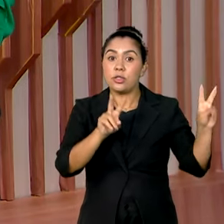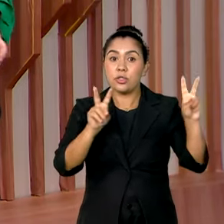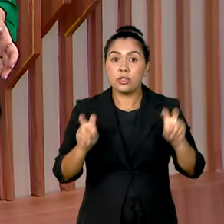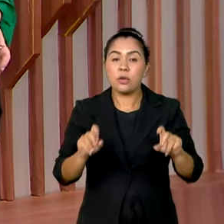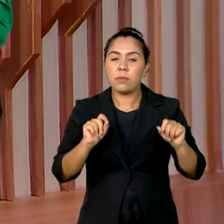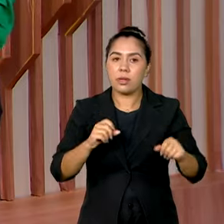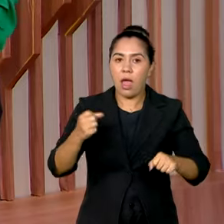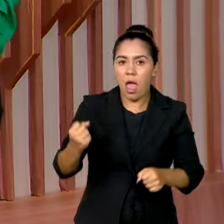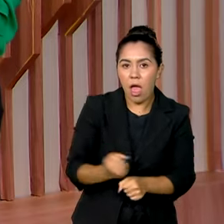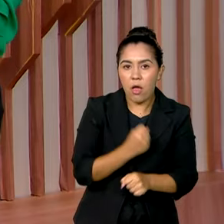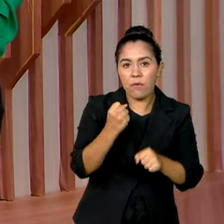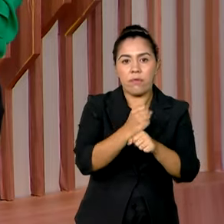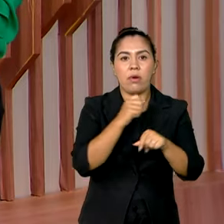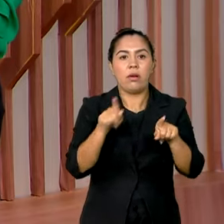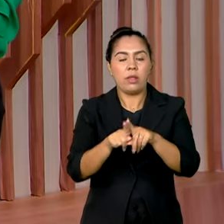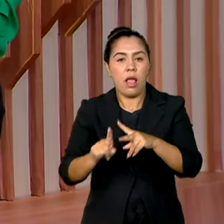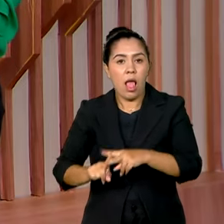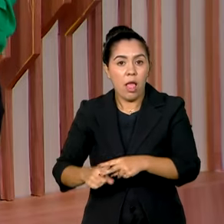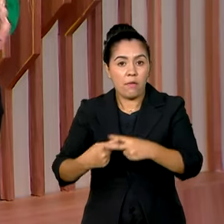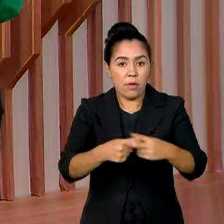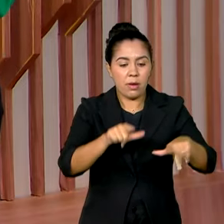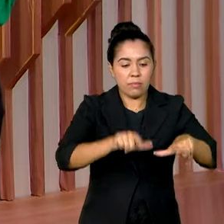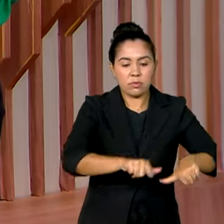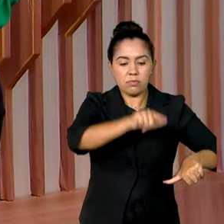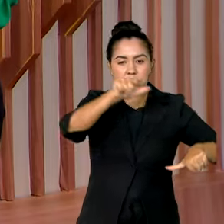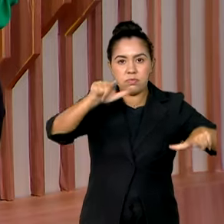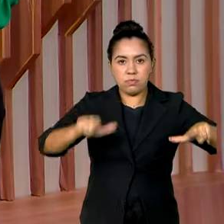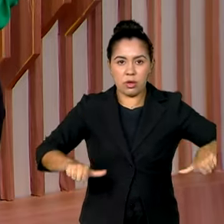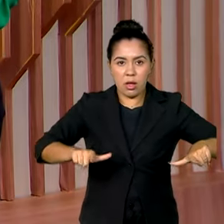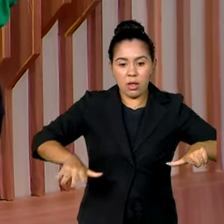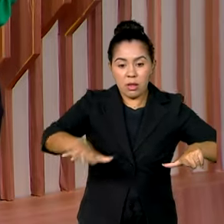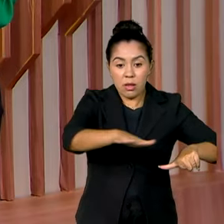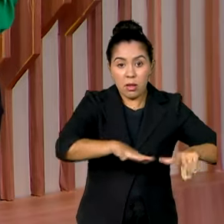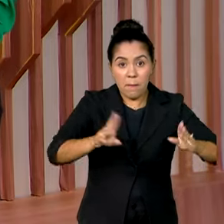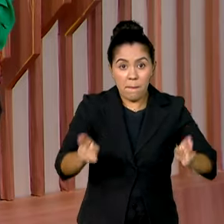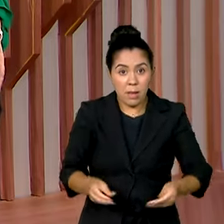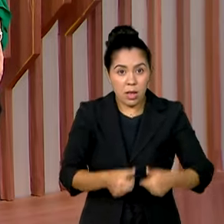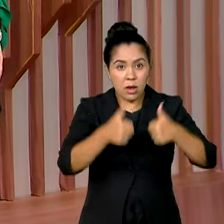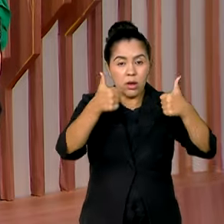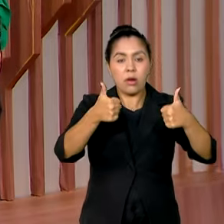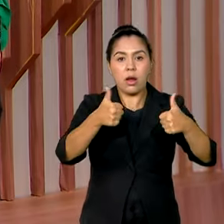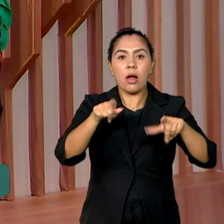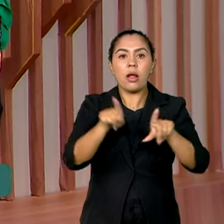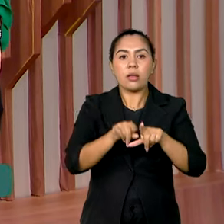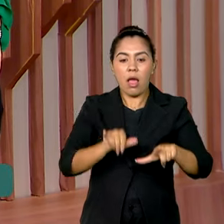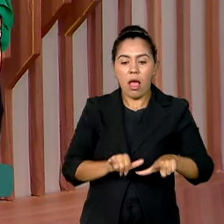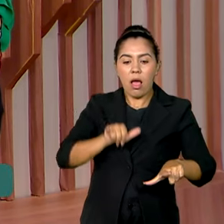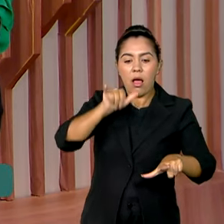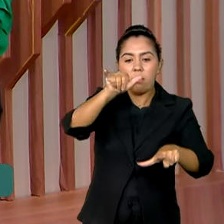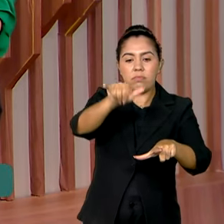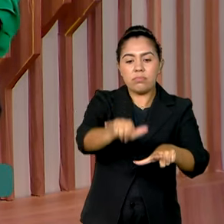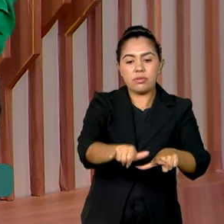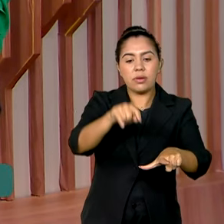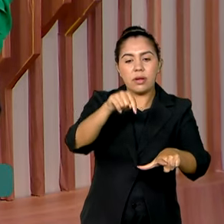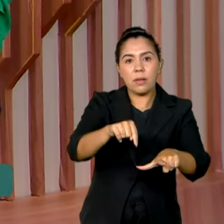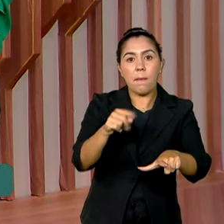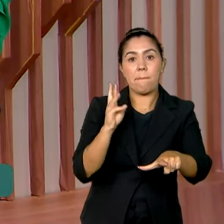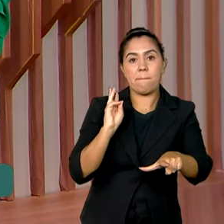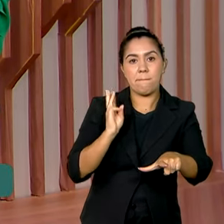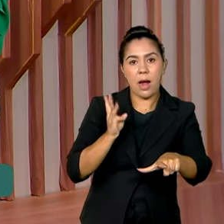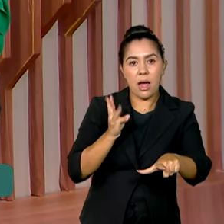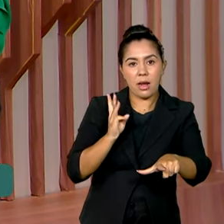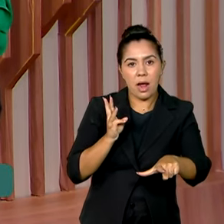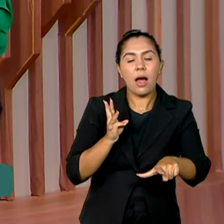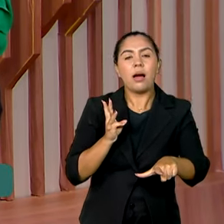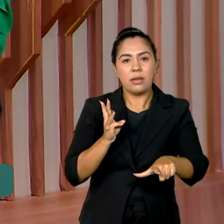por obras de reforma e ampliação para melhorar as instalações, o aeroporto de Imperatriz, no Maranhão, foi reinaugurado nesta